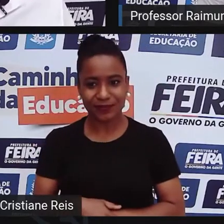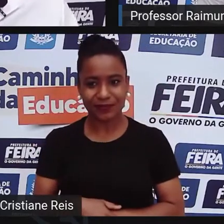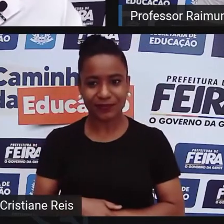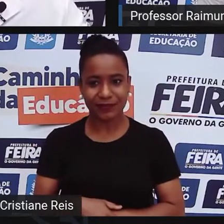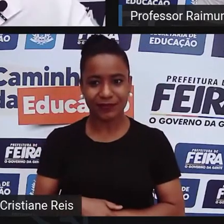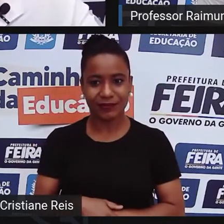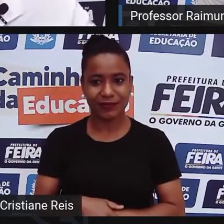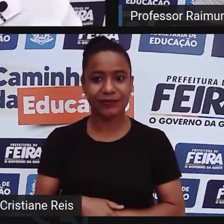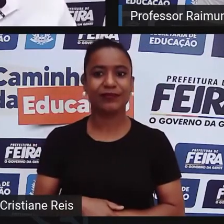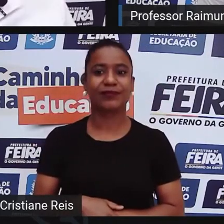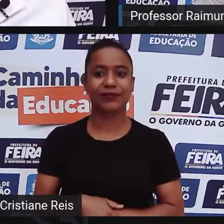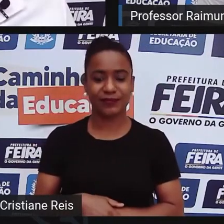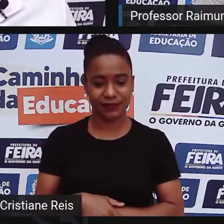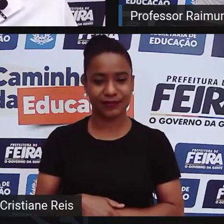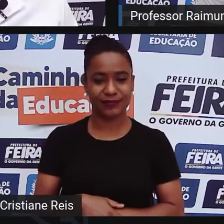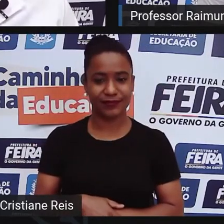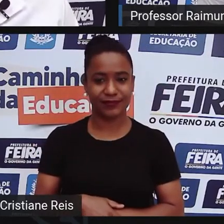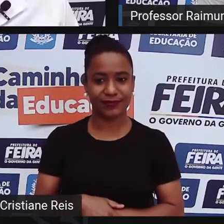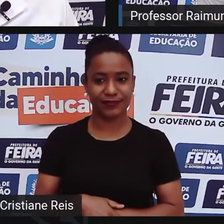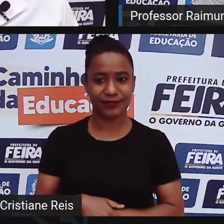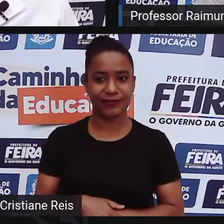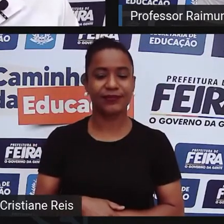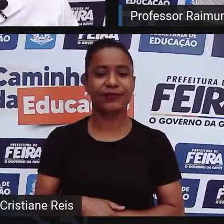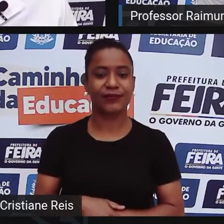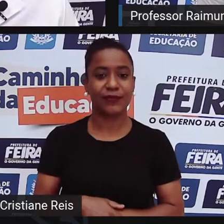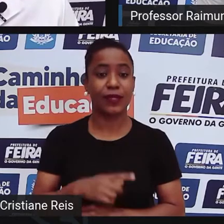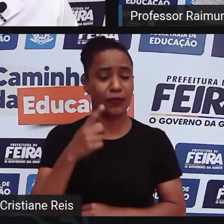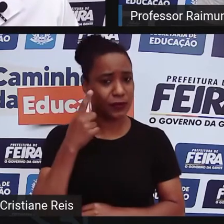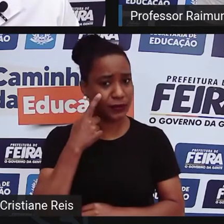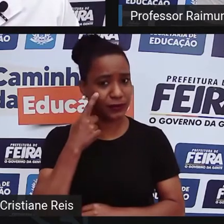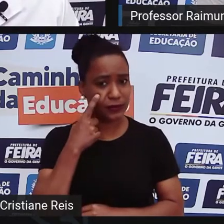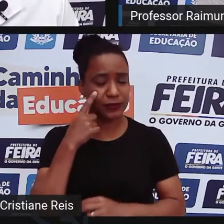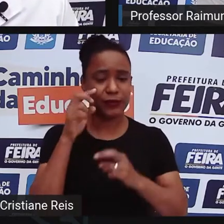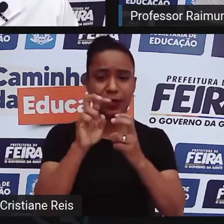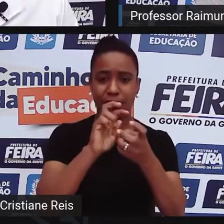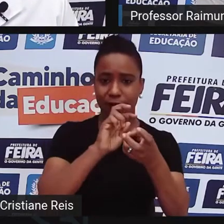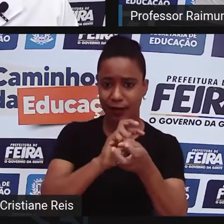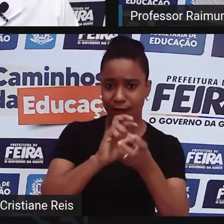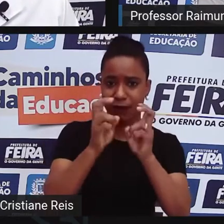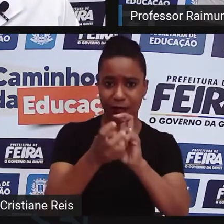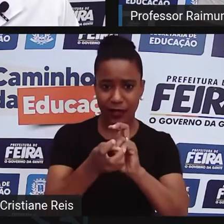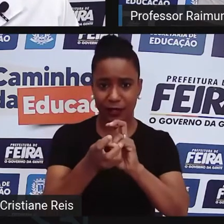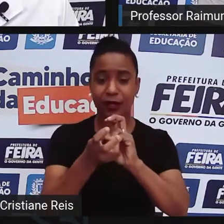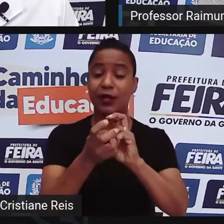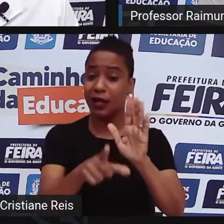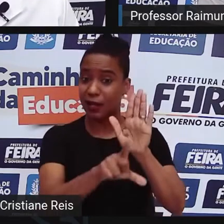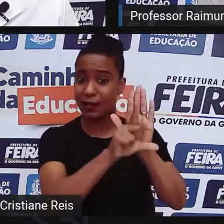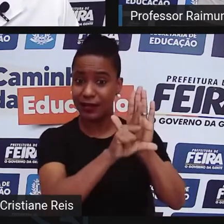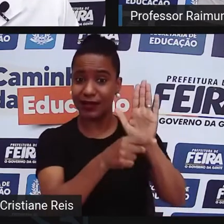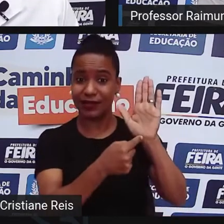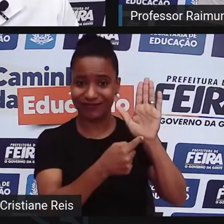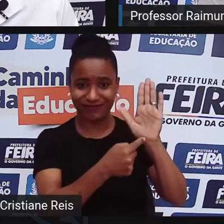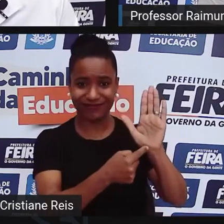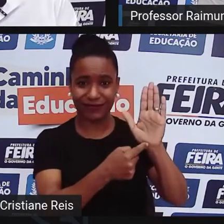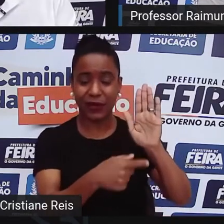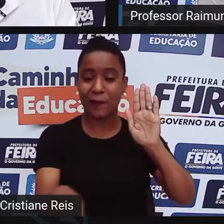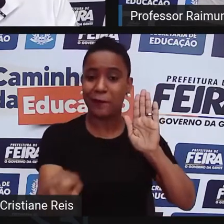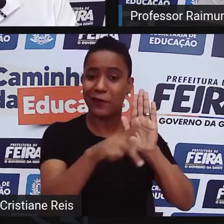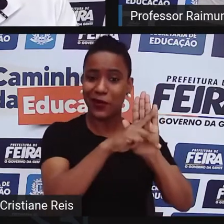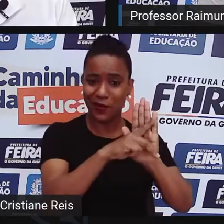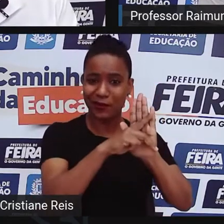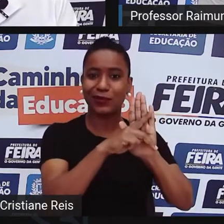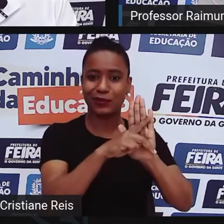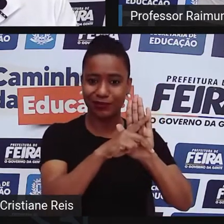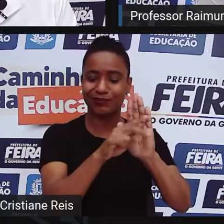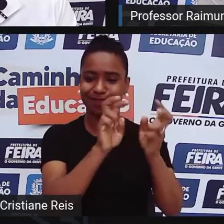assim, a partir desse momento que a capoeira é reconhecida como patrimônio da humanidade, a partir de